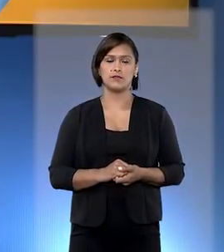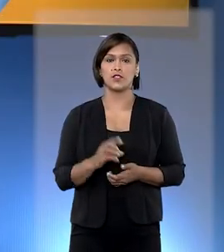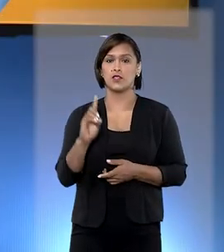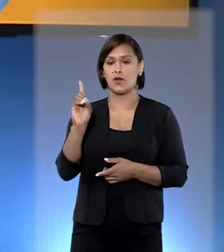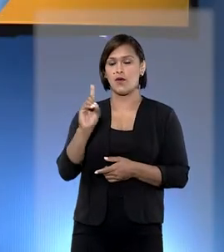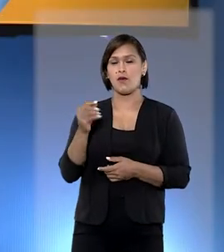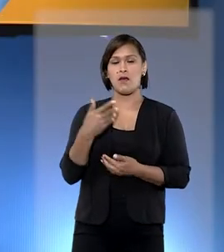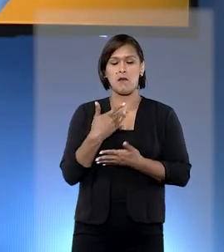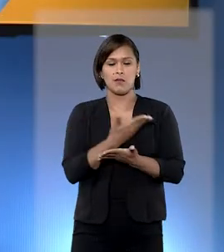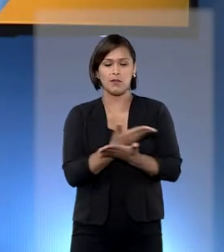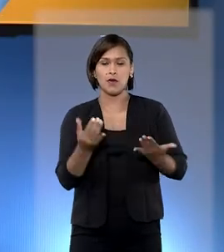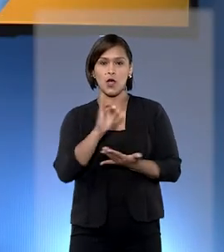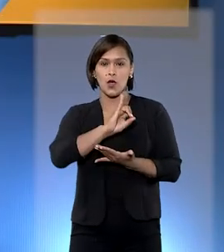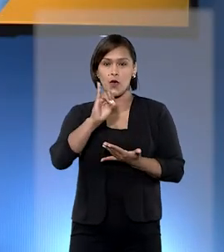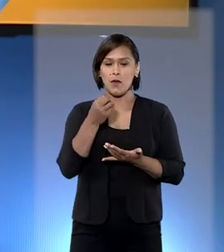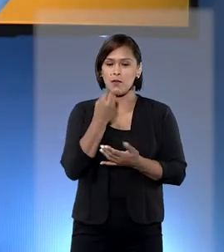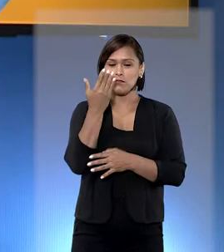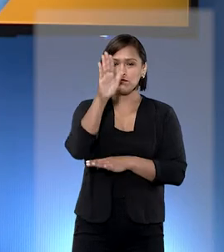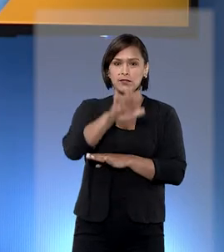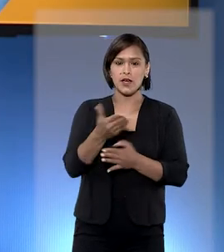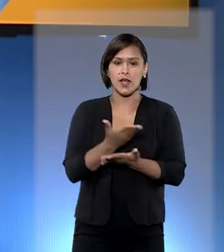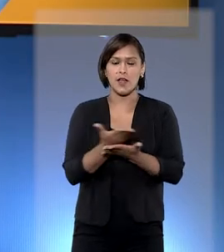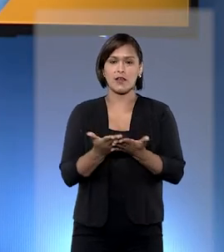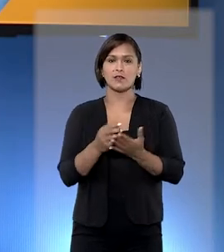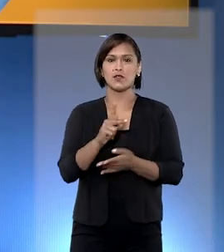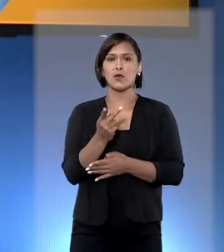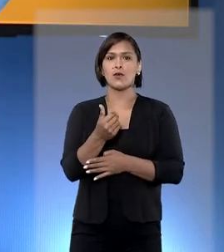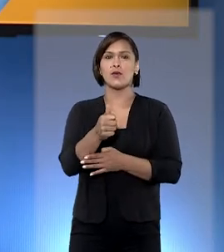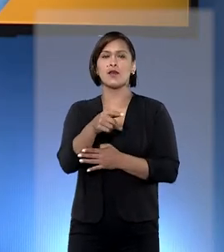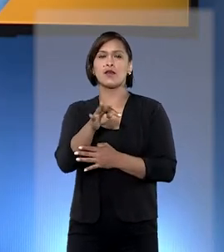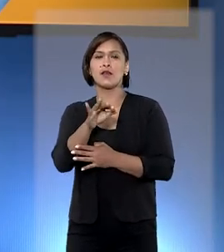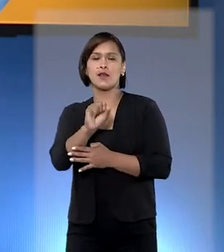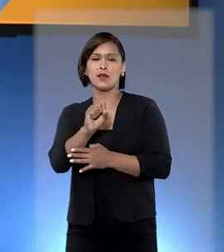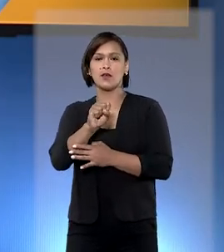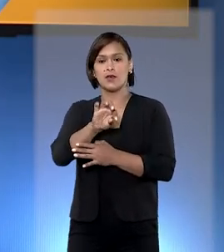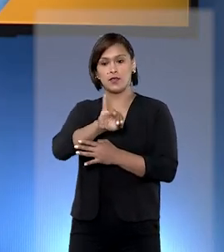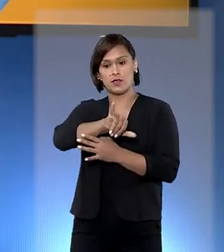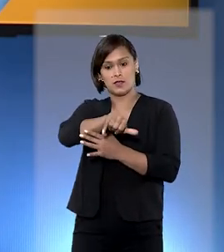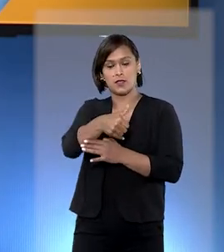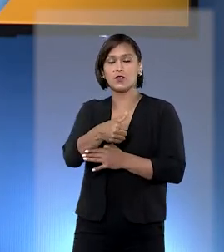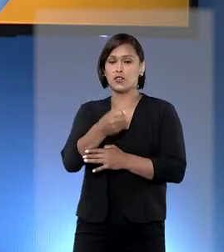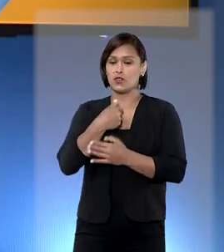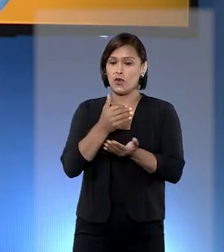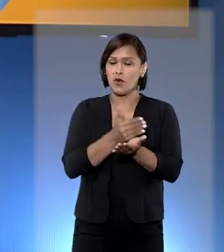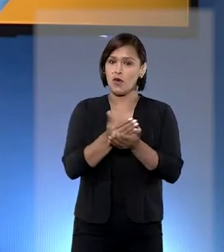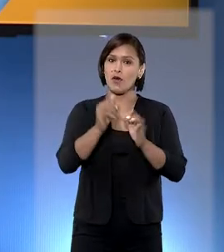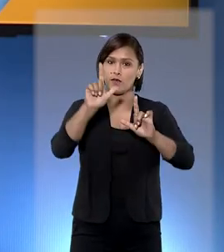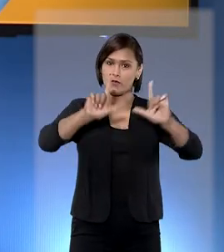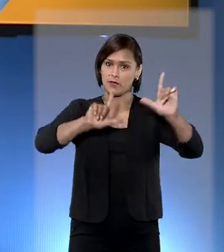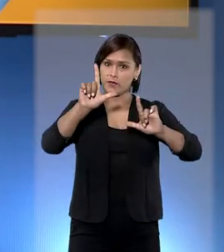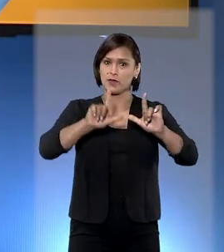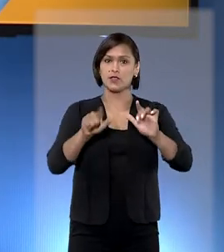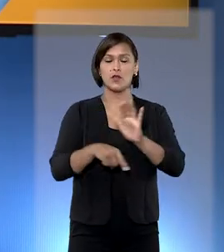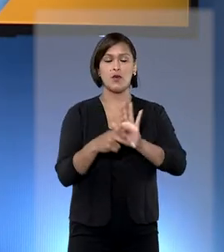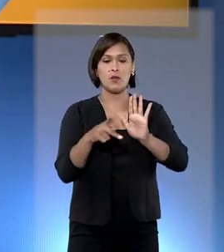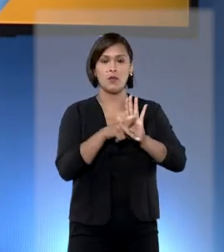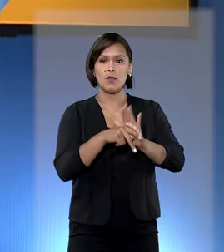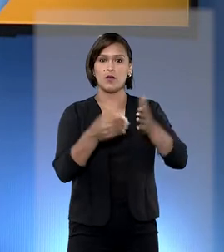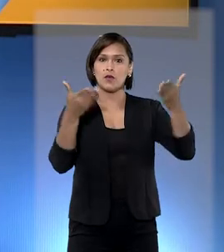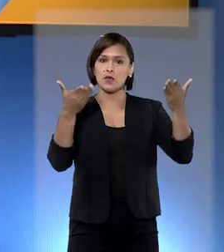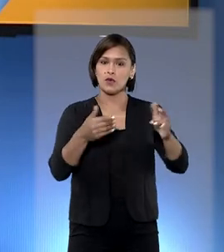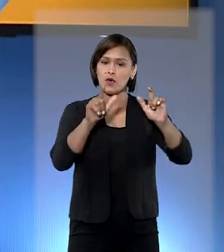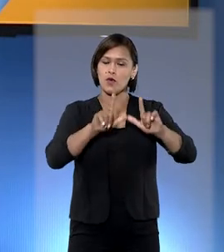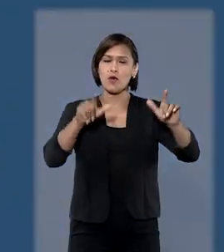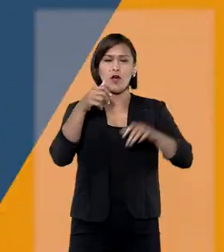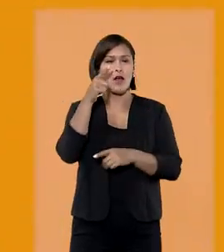Olá, seja muito bem-vindo. Eu sou Kátia Gomes e o STJ Notícias está no ar. No programa de